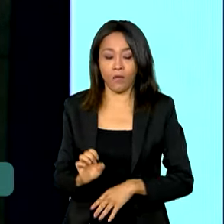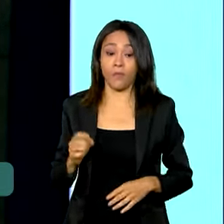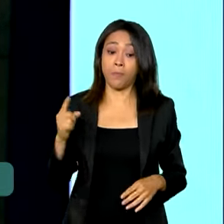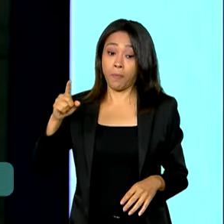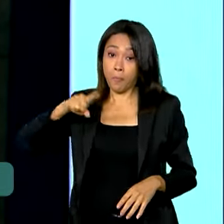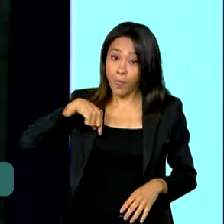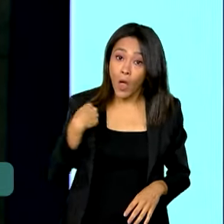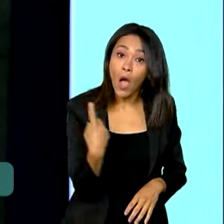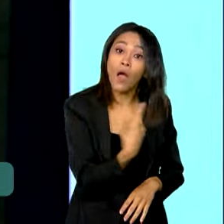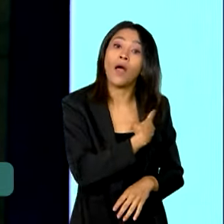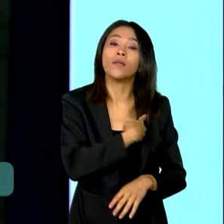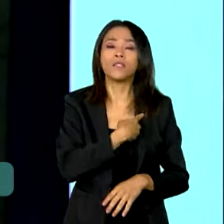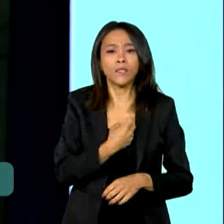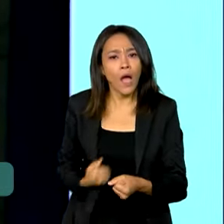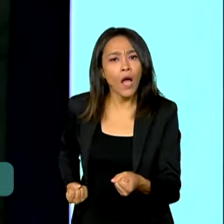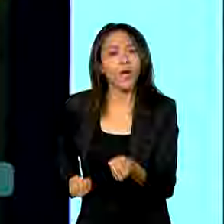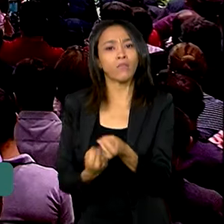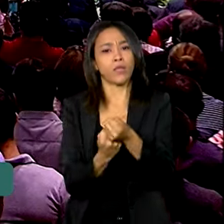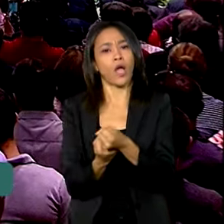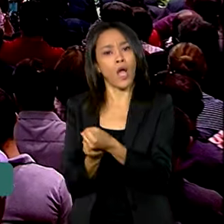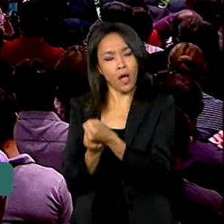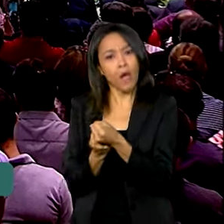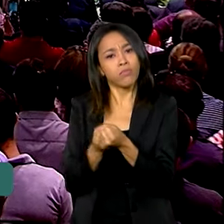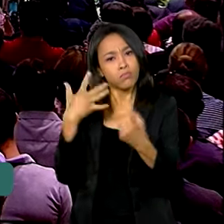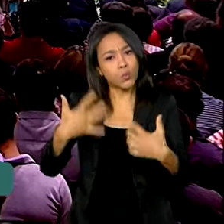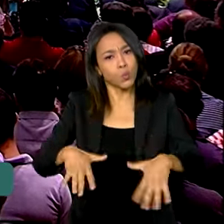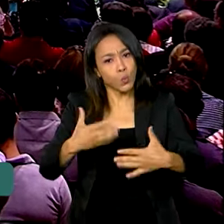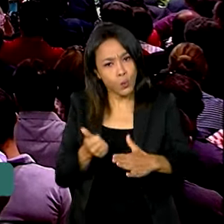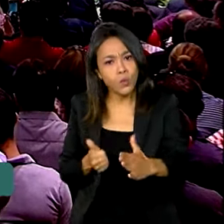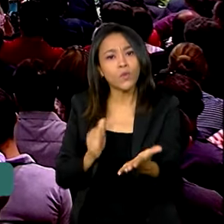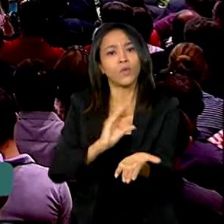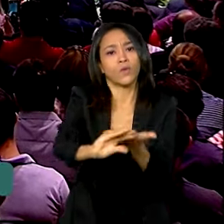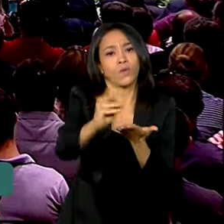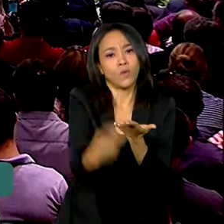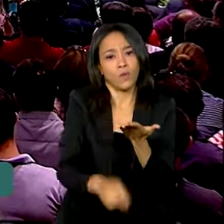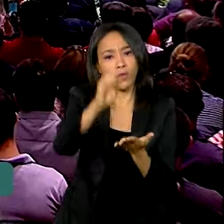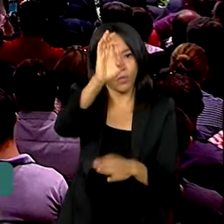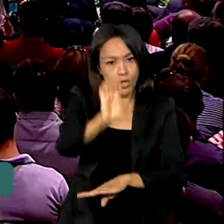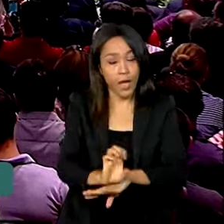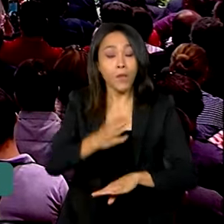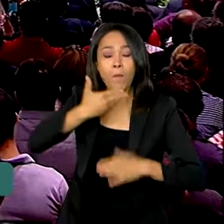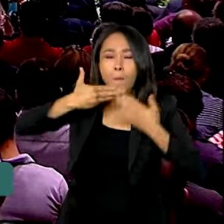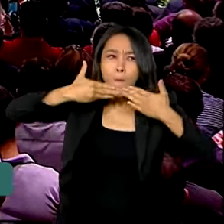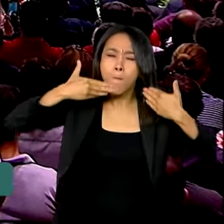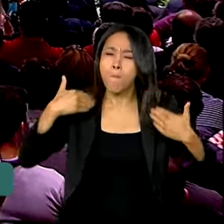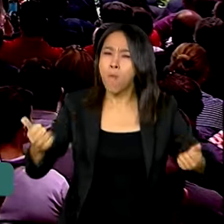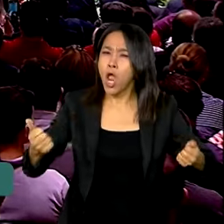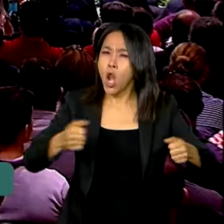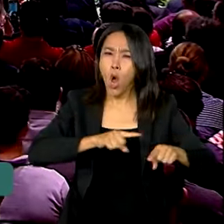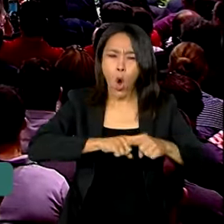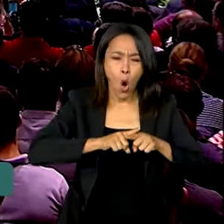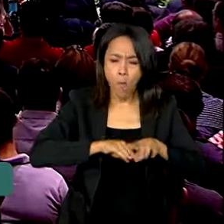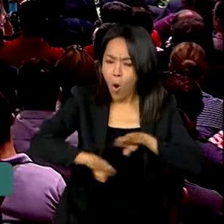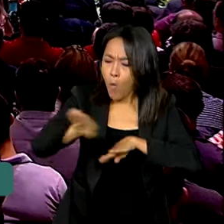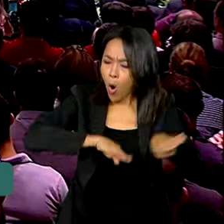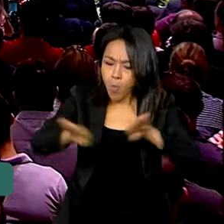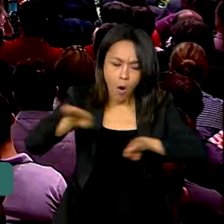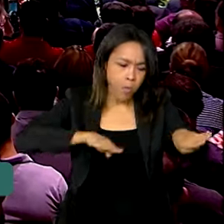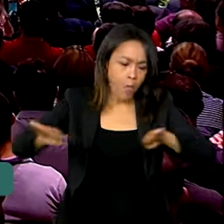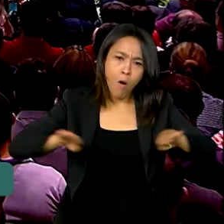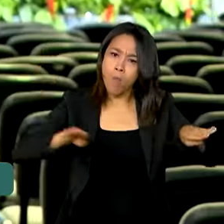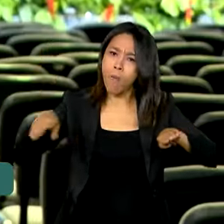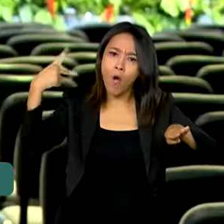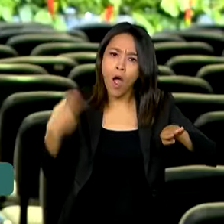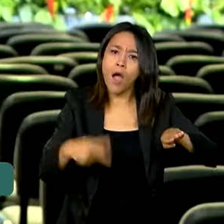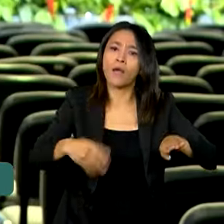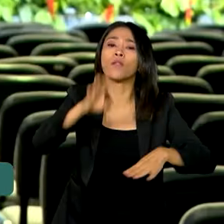fortalecemos os investimentos no Estado e estamos hoje com a melhor qualidade da malha rodoviária federal aqui no Rio Grande do